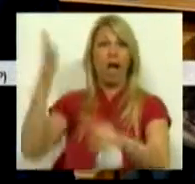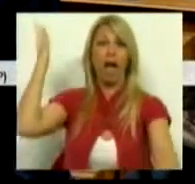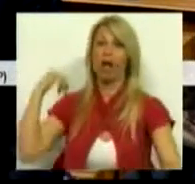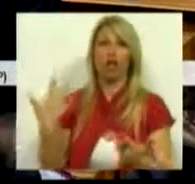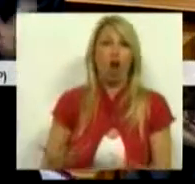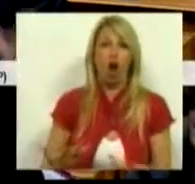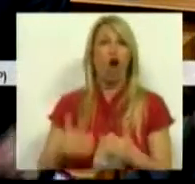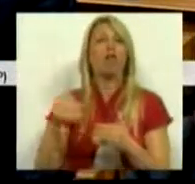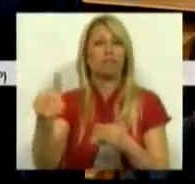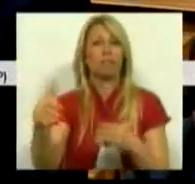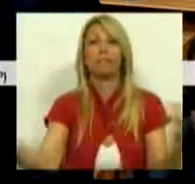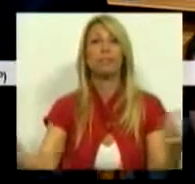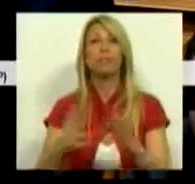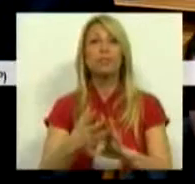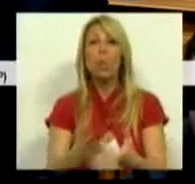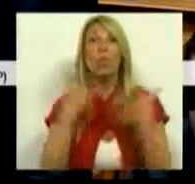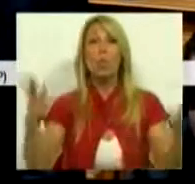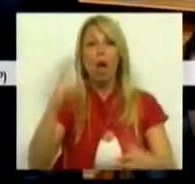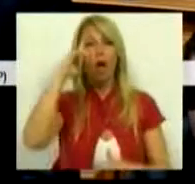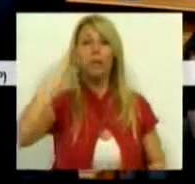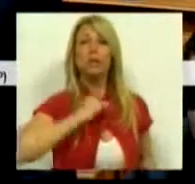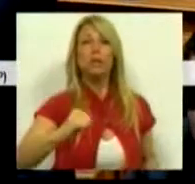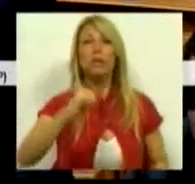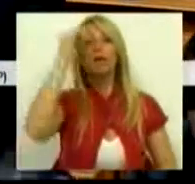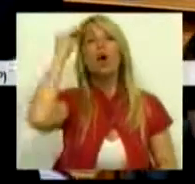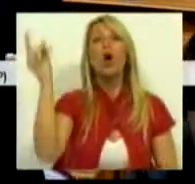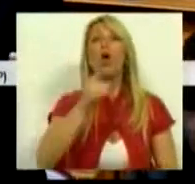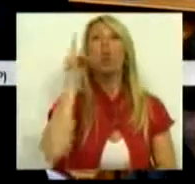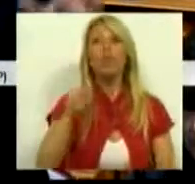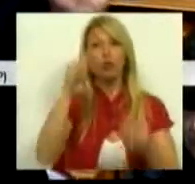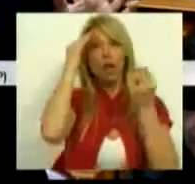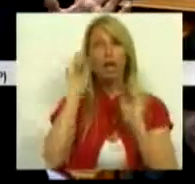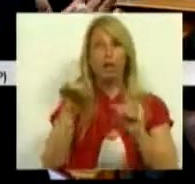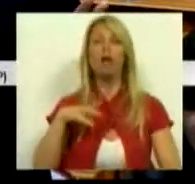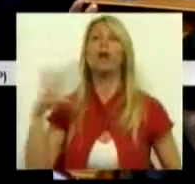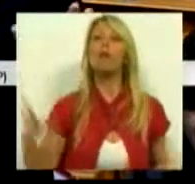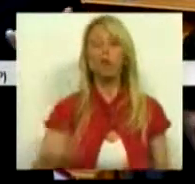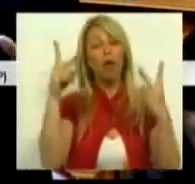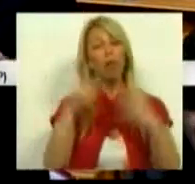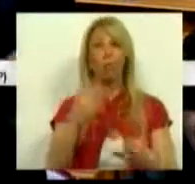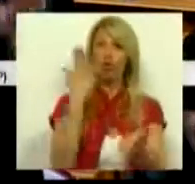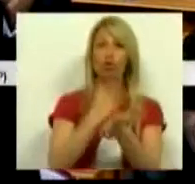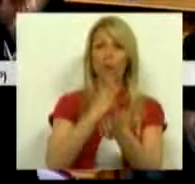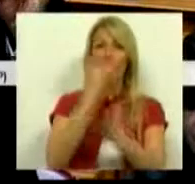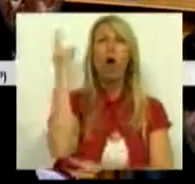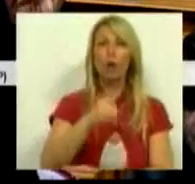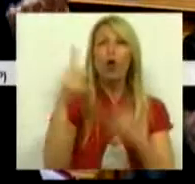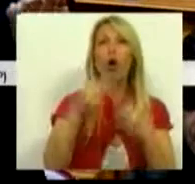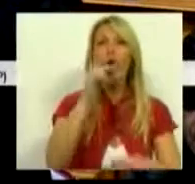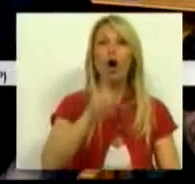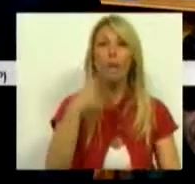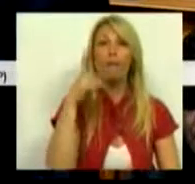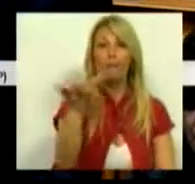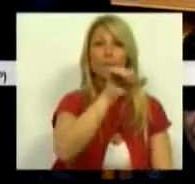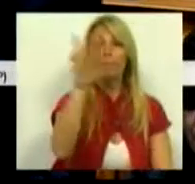ataque à educação e aos professores em Portugal. Cortando, por exemplo, só na escolaridade obrigatória, cerca de 1